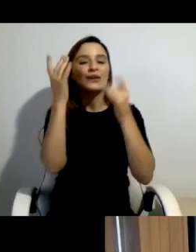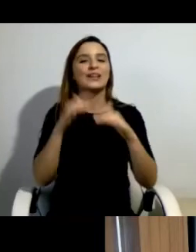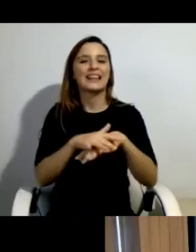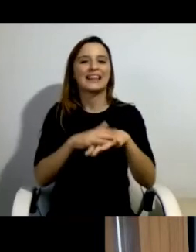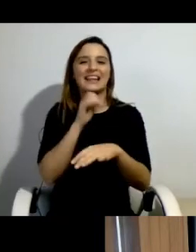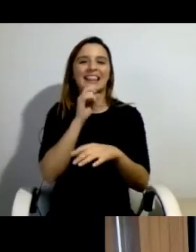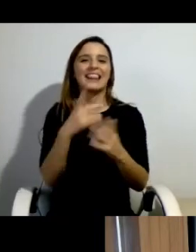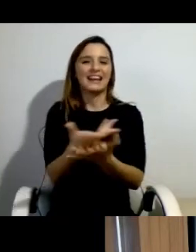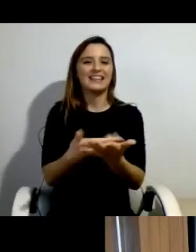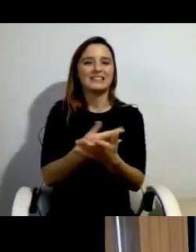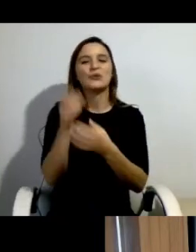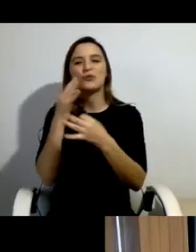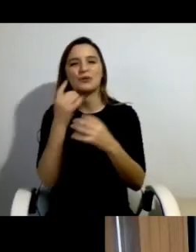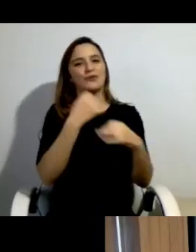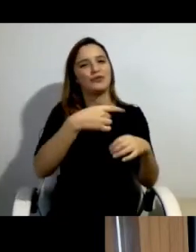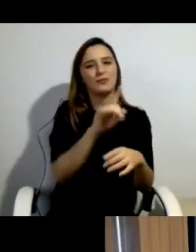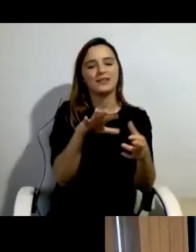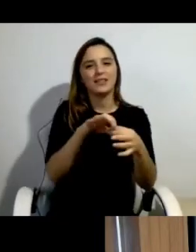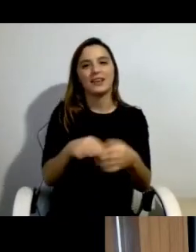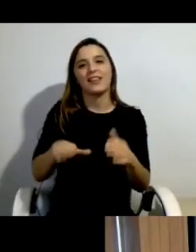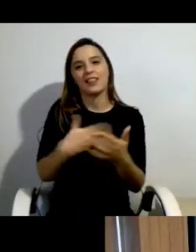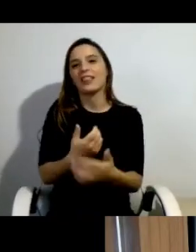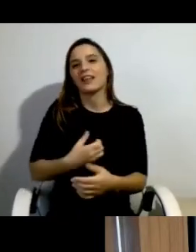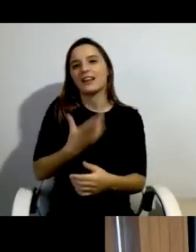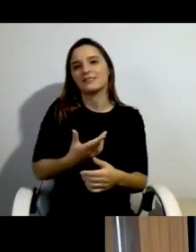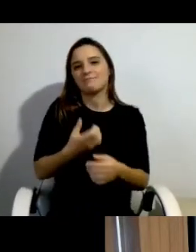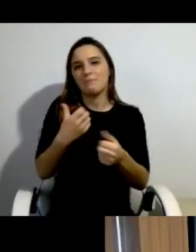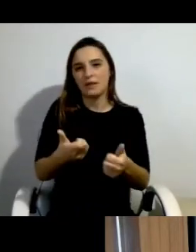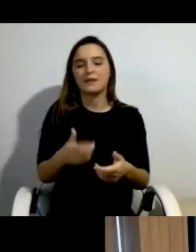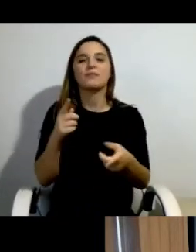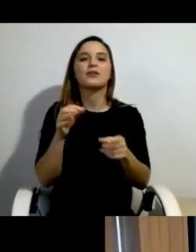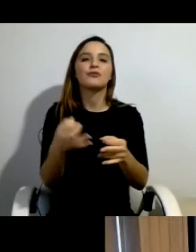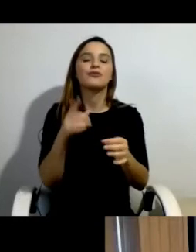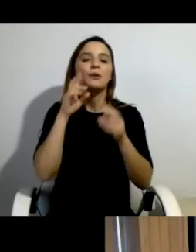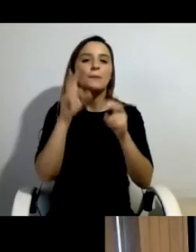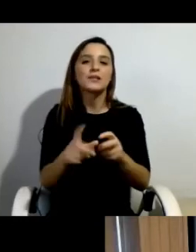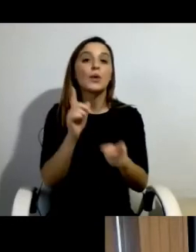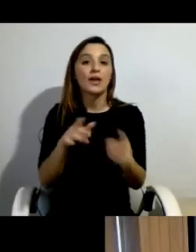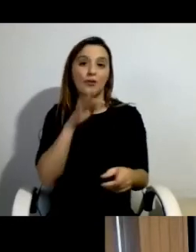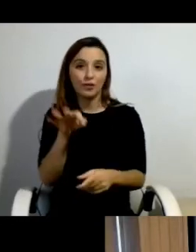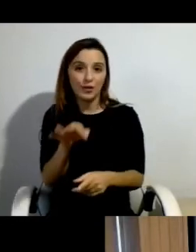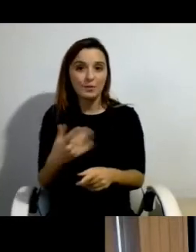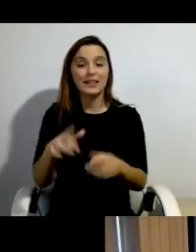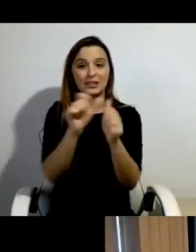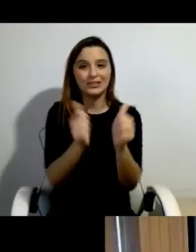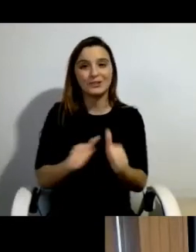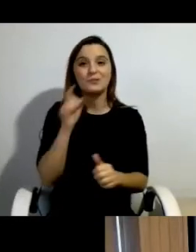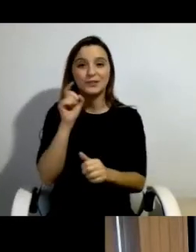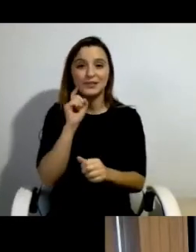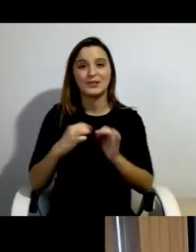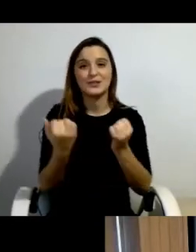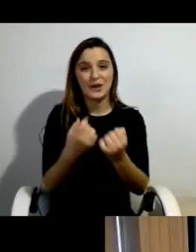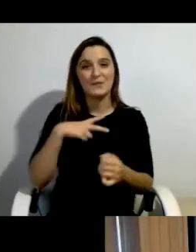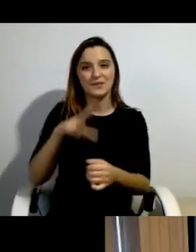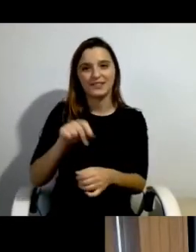formais e informais de produção de bem-estar. Neste âmbito tem pesquisado sobre a importância da família no sistema de proteção social português, dando especial